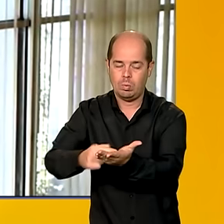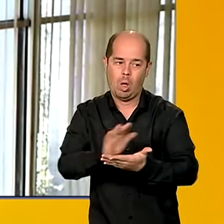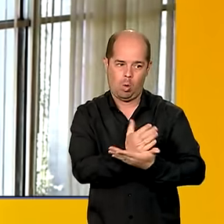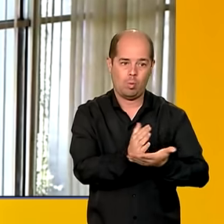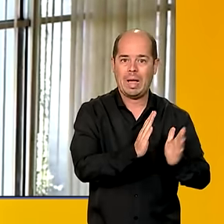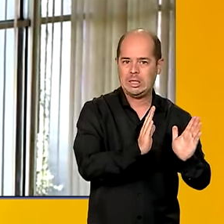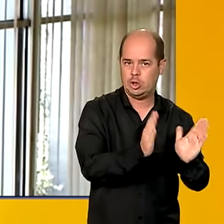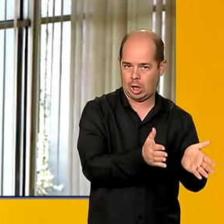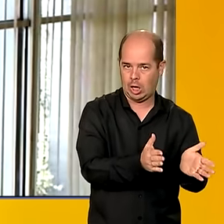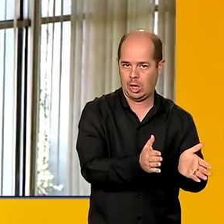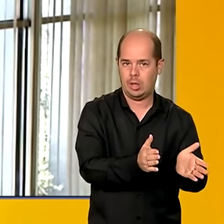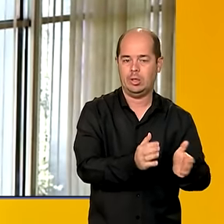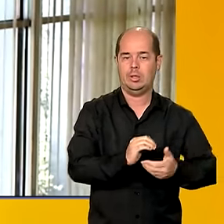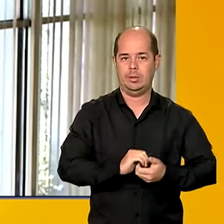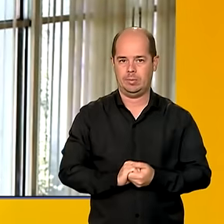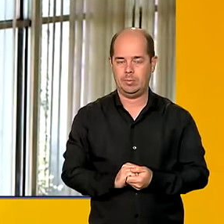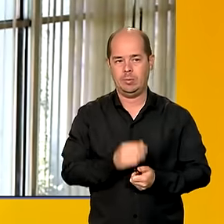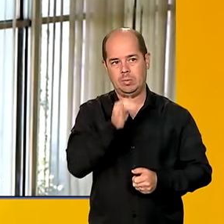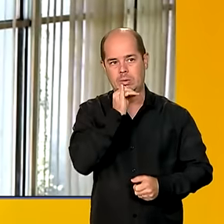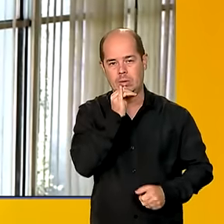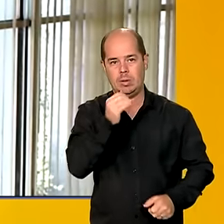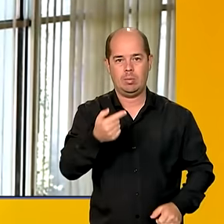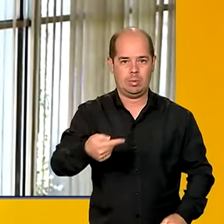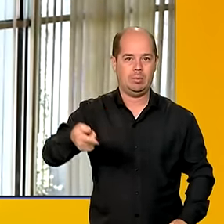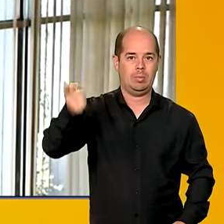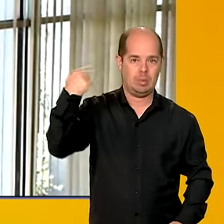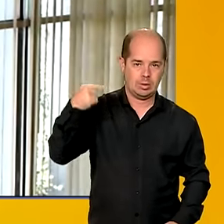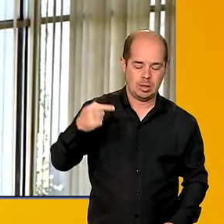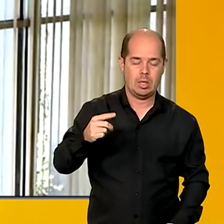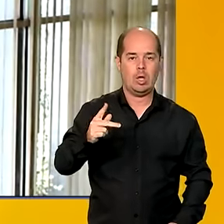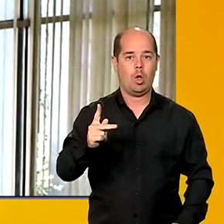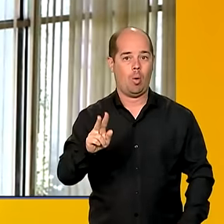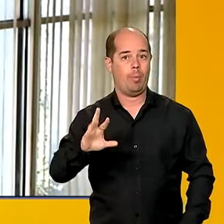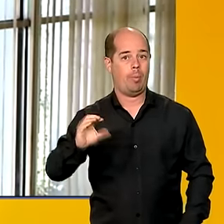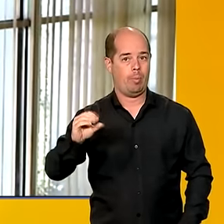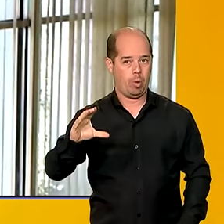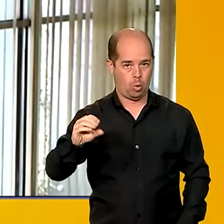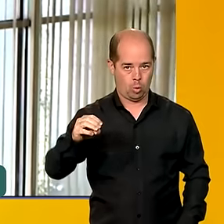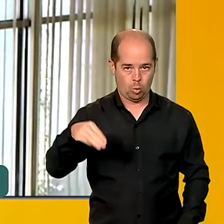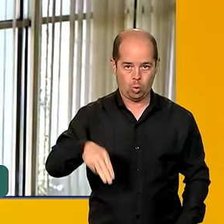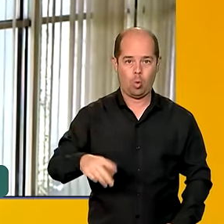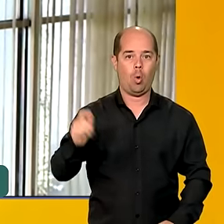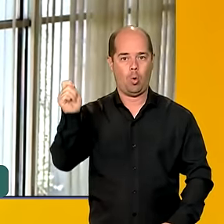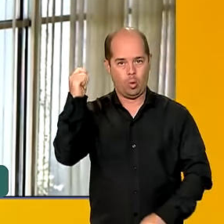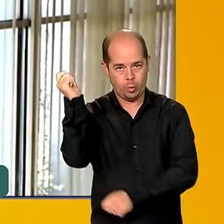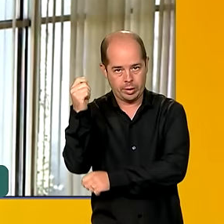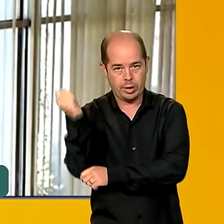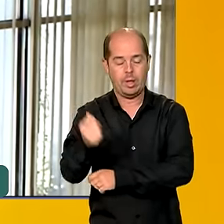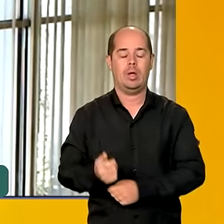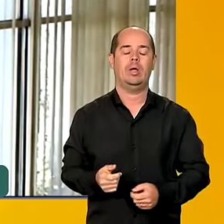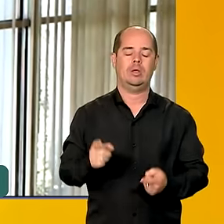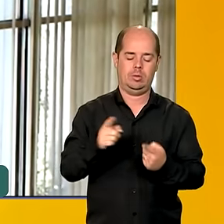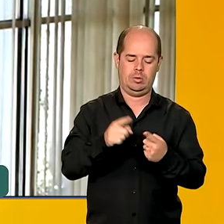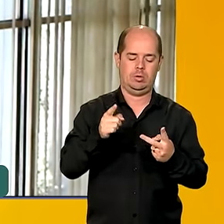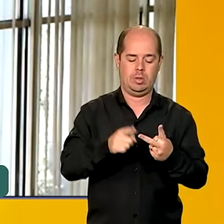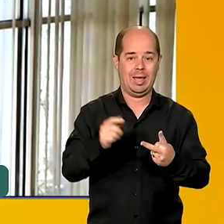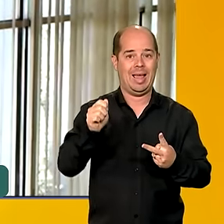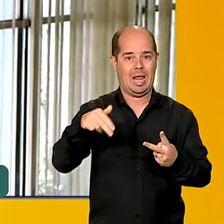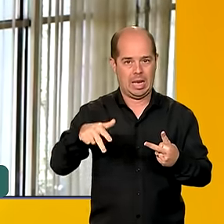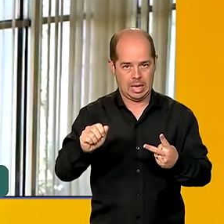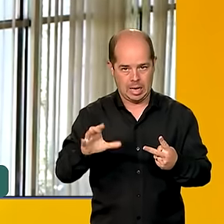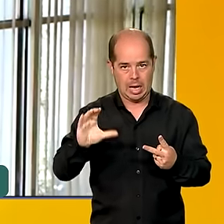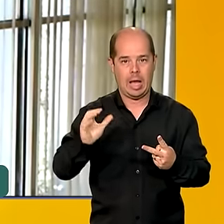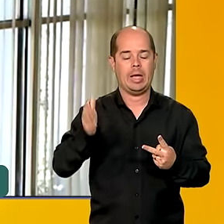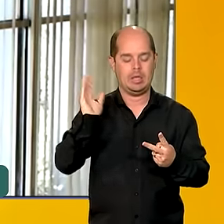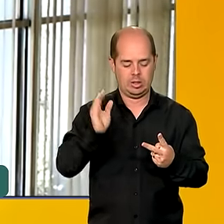Semana passada, já nos reunimos com o PROCON do Rio Grande do Sul, nós já nos reunimos com a ANAC, nós já nos reunimos com a